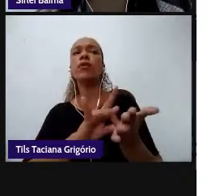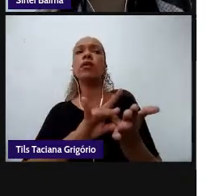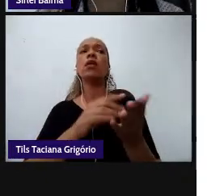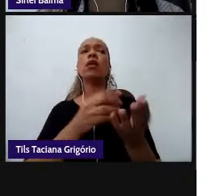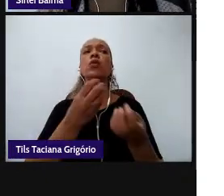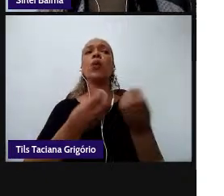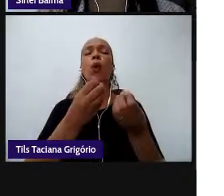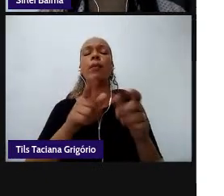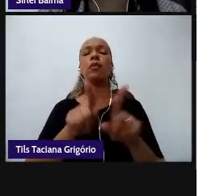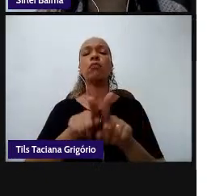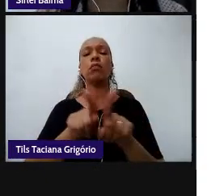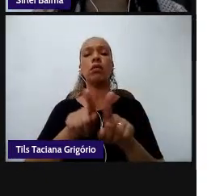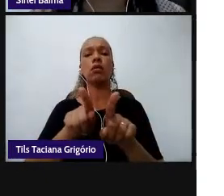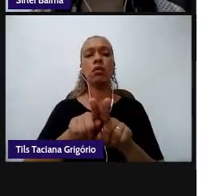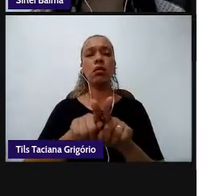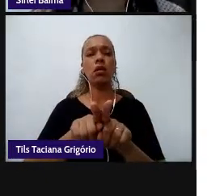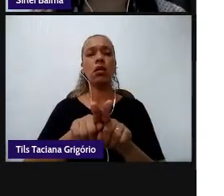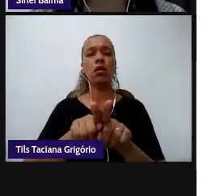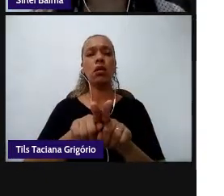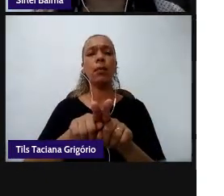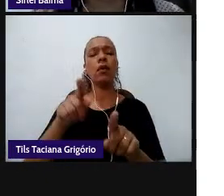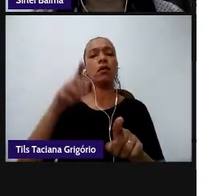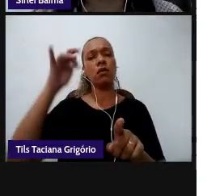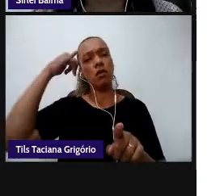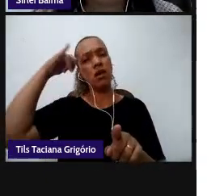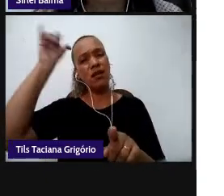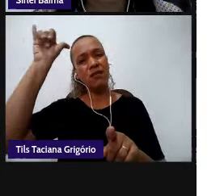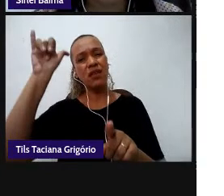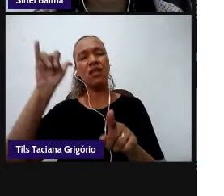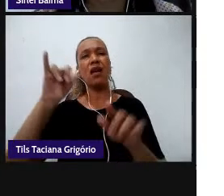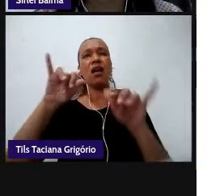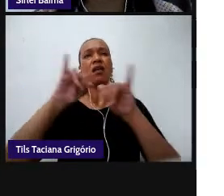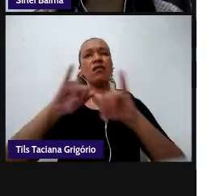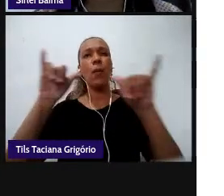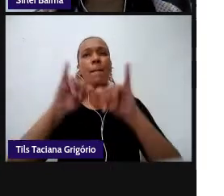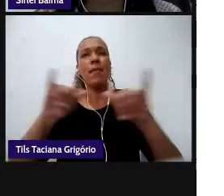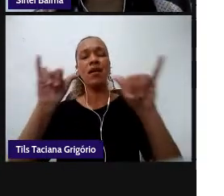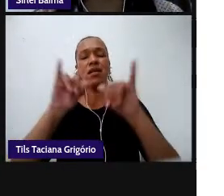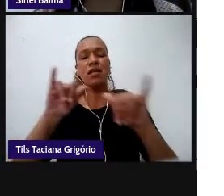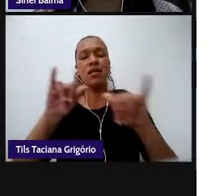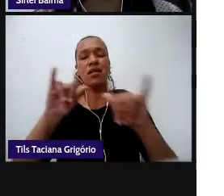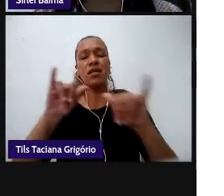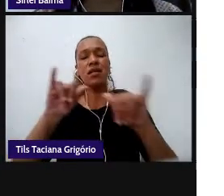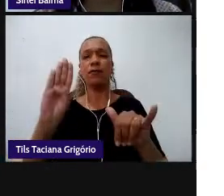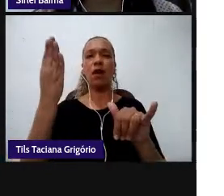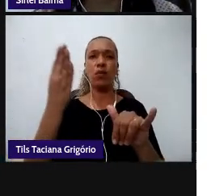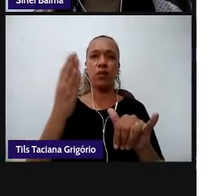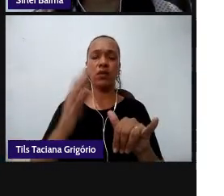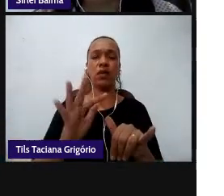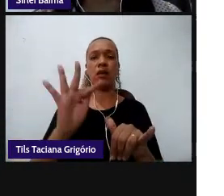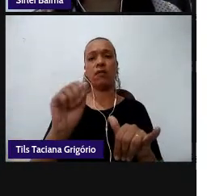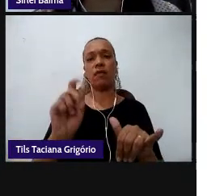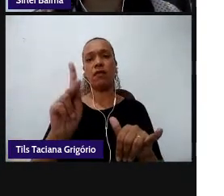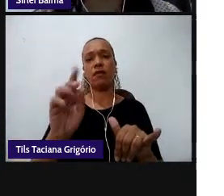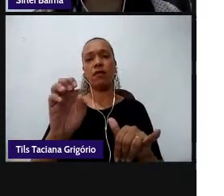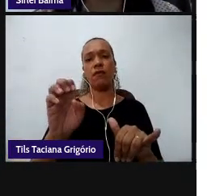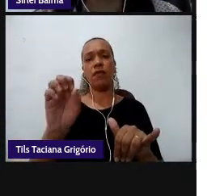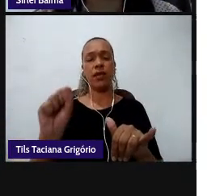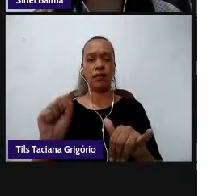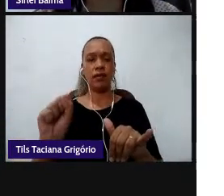também essa proliferação de notícias falsas ou fake news então aqui a gente tem uma